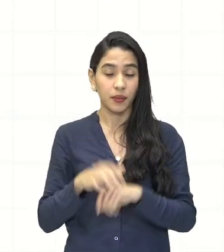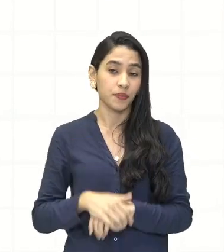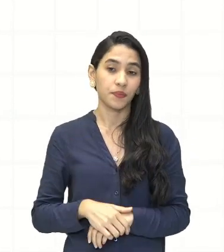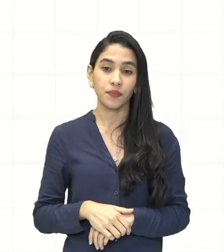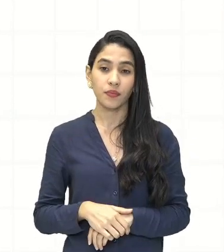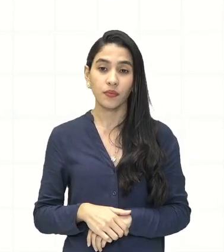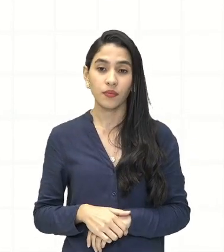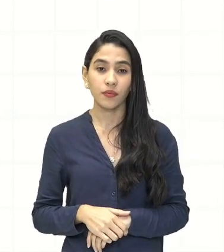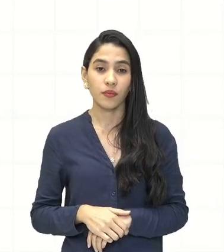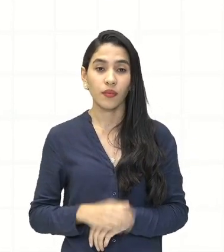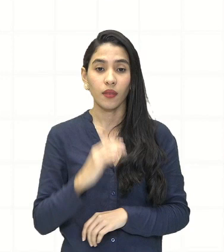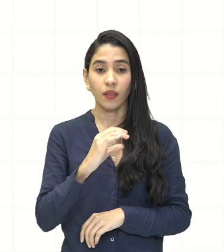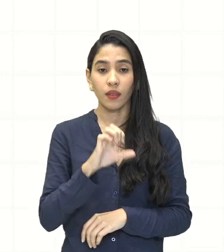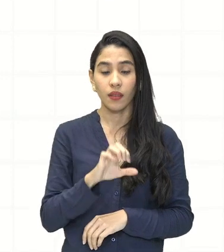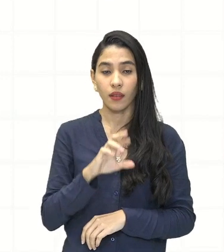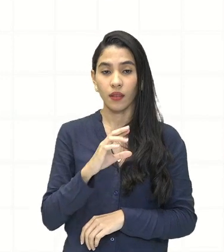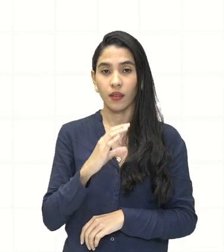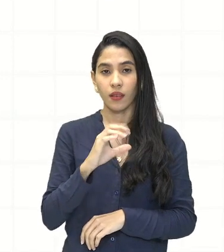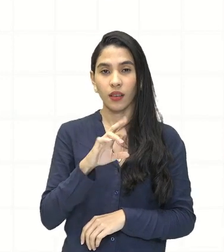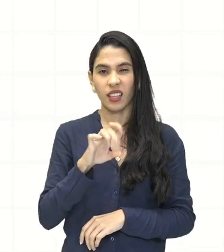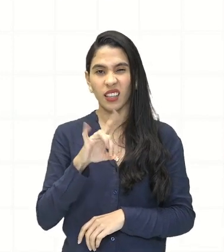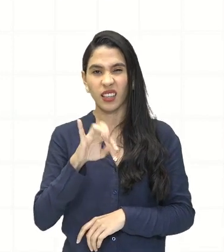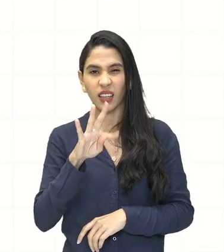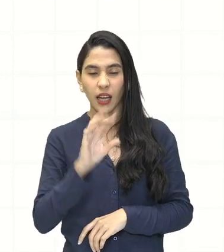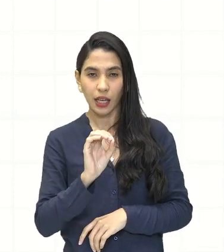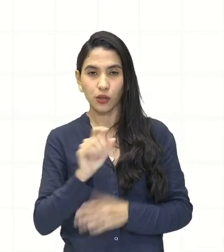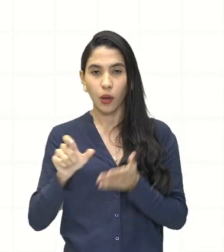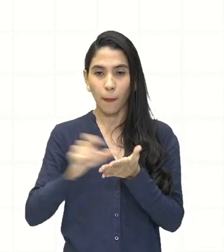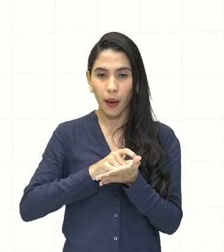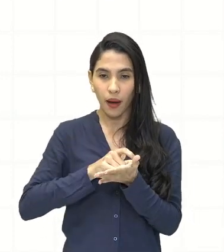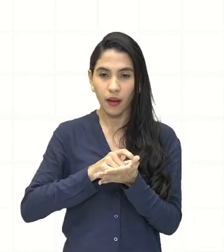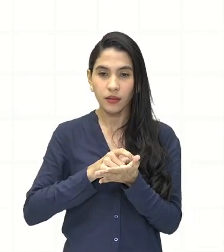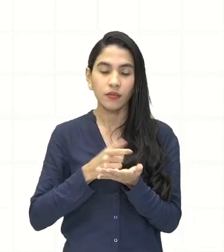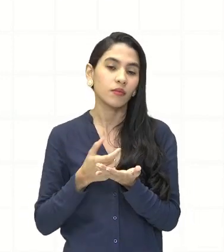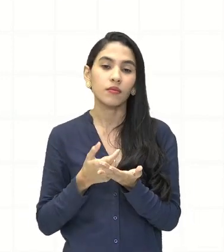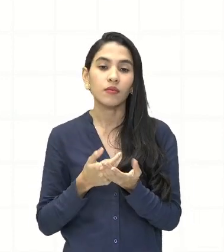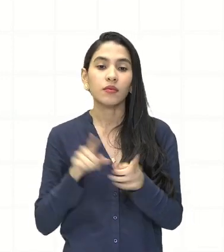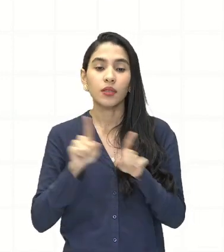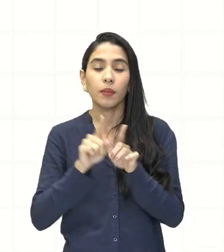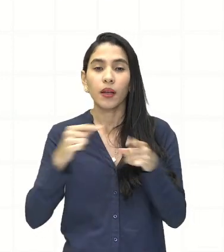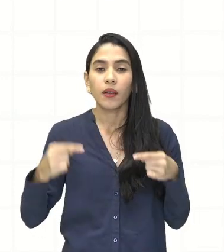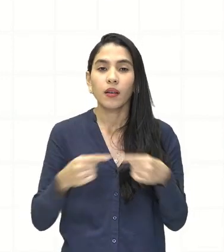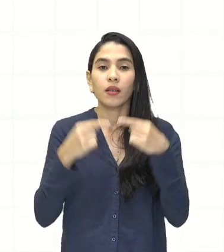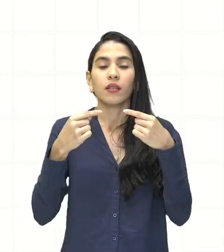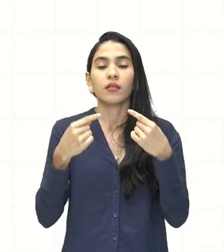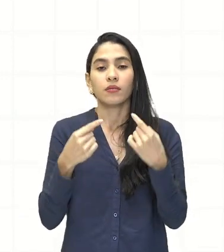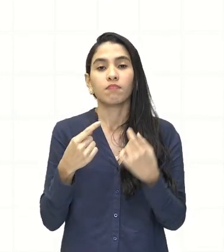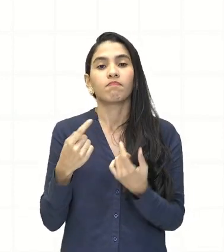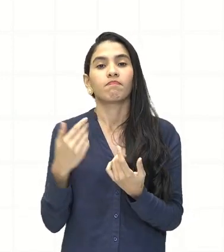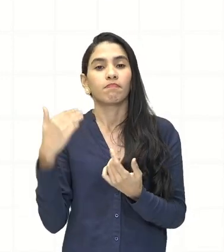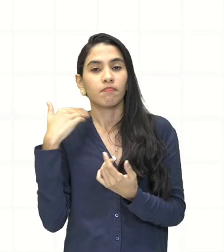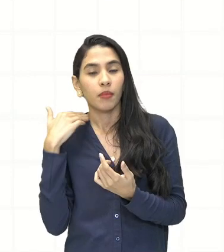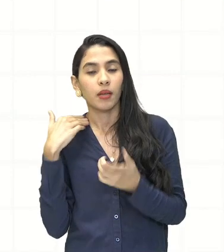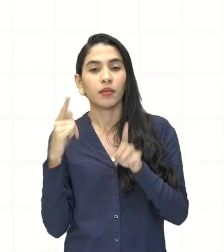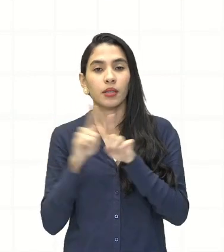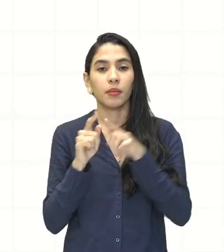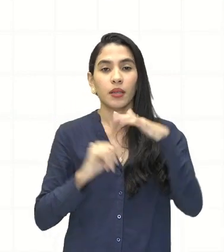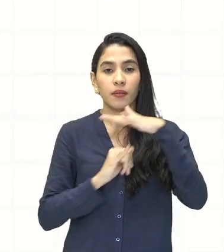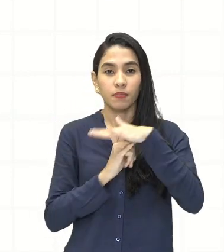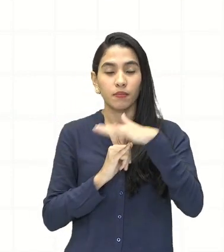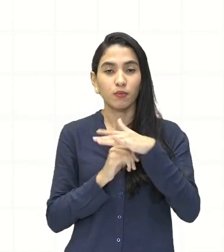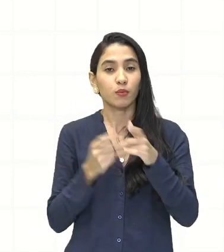questão do crédito, a questão ali de financiamento. E isso vai estar vinculado justamente a esses bancos e instituições